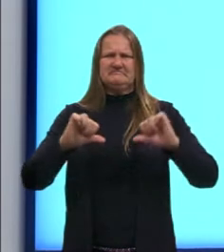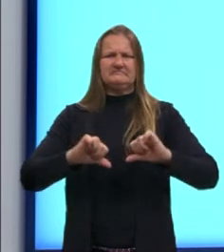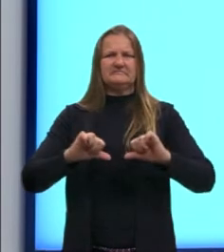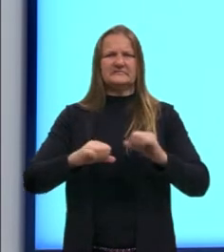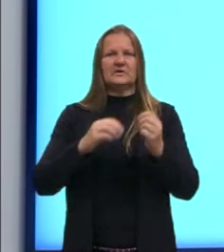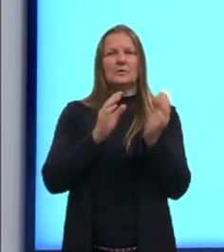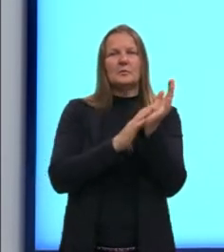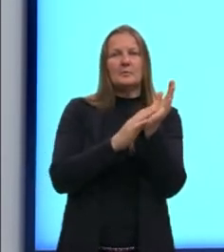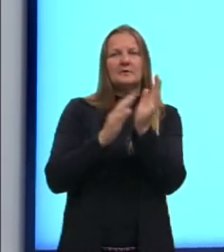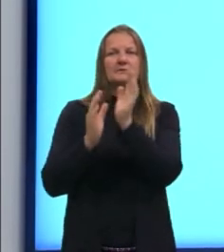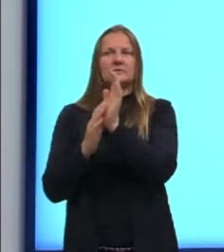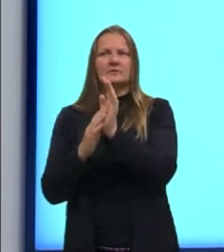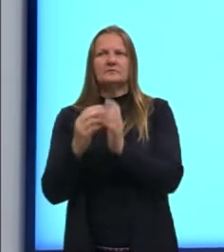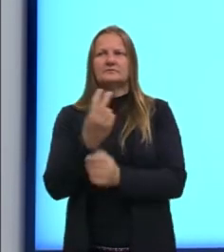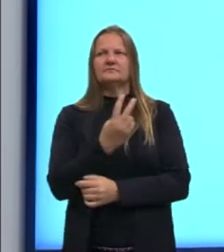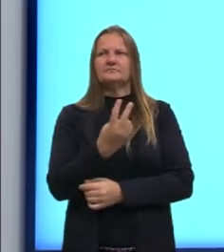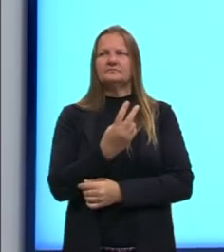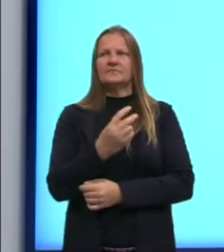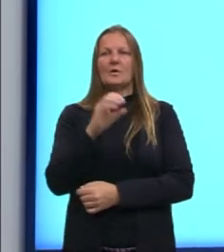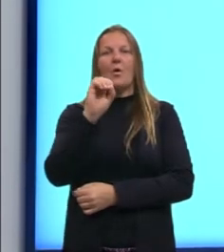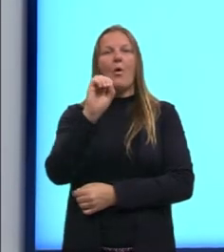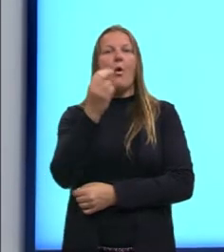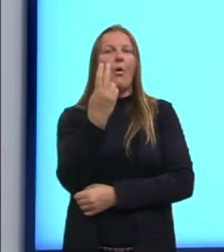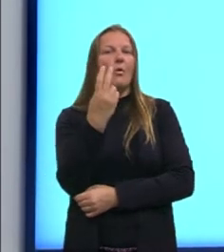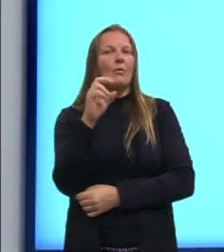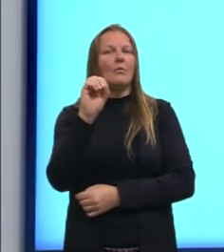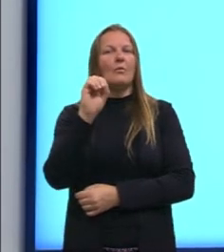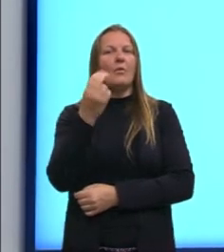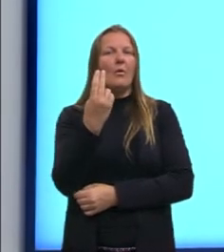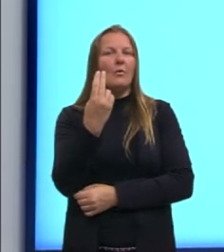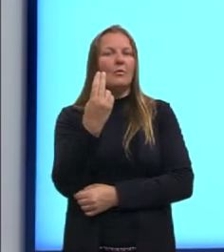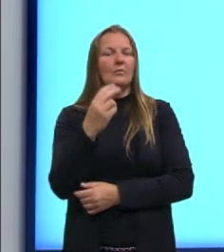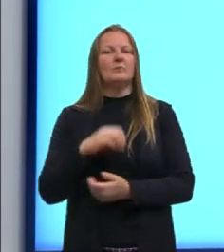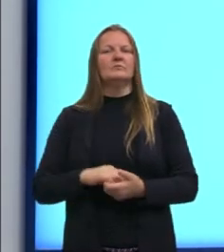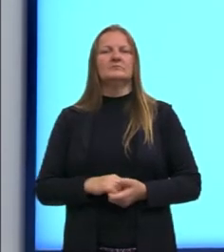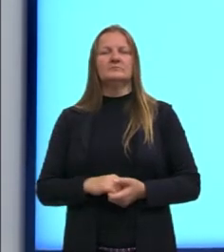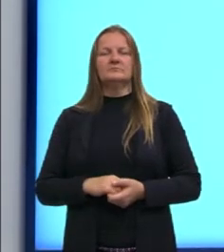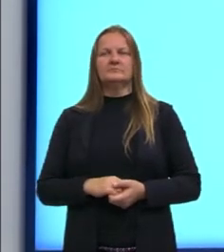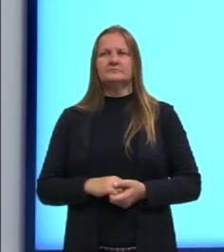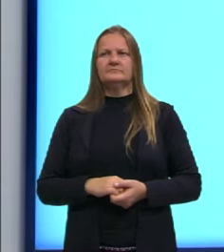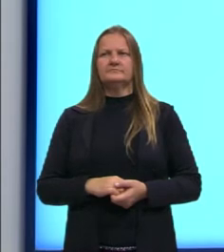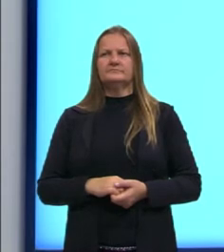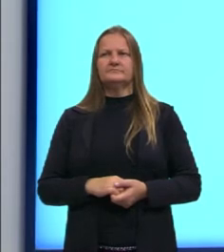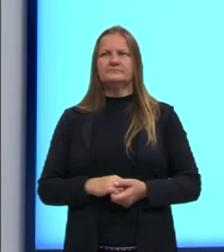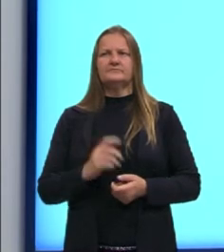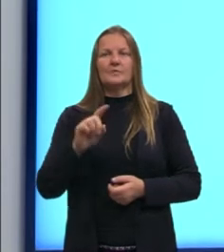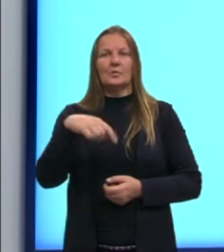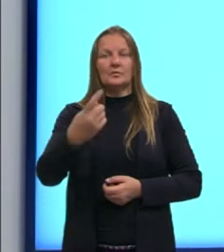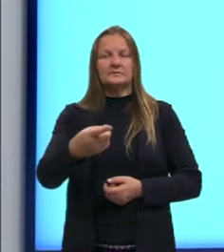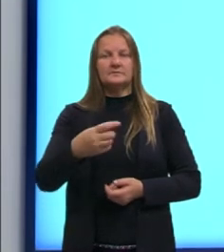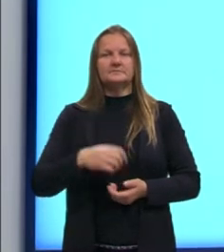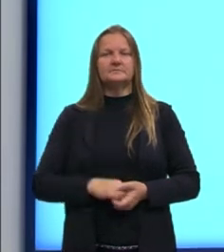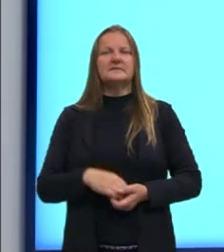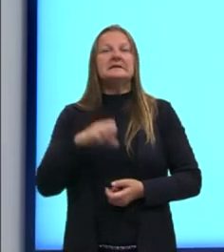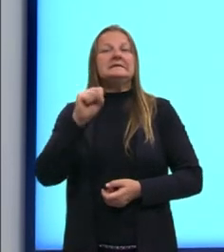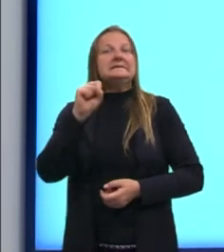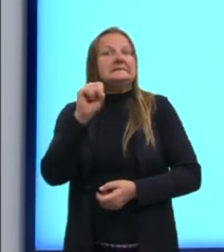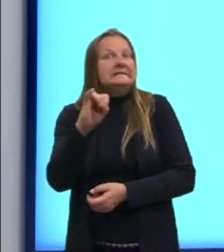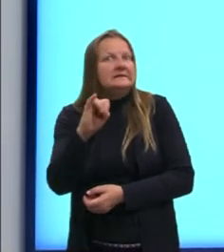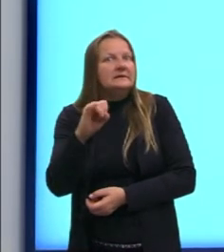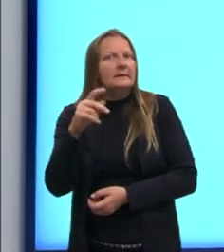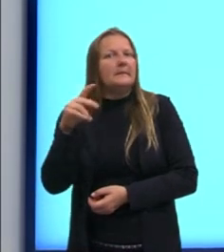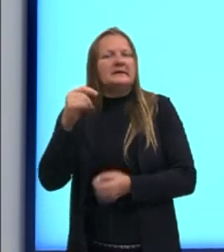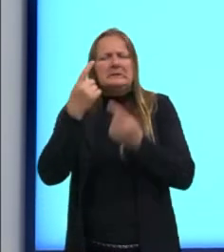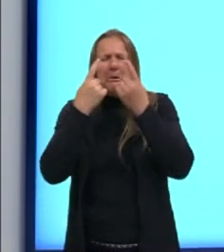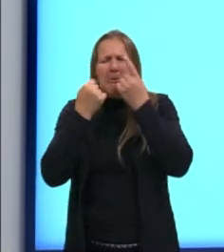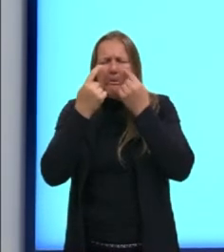proposições. E agora, eu tenho esse termo aqui, ou. A próxima, proposição. Se Patrícia é